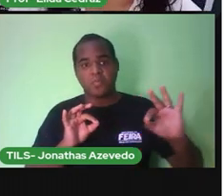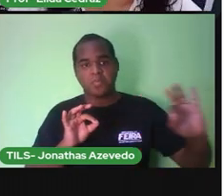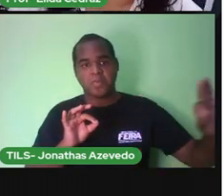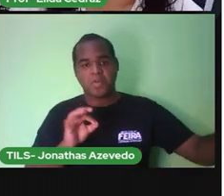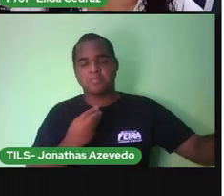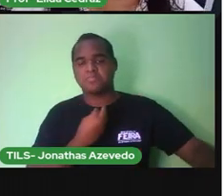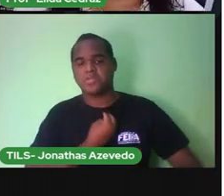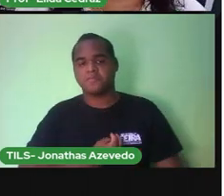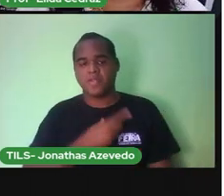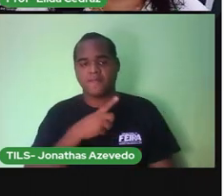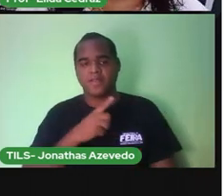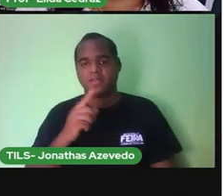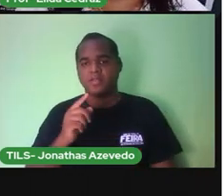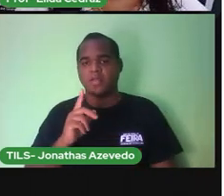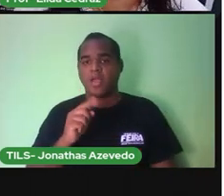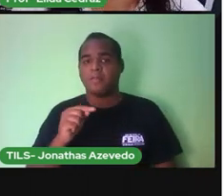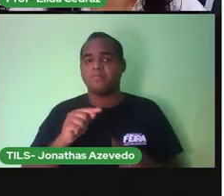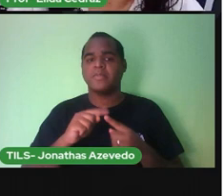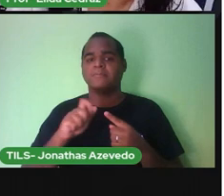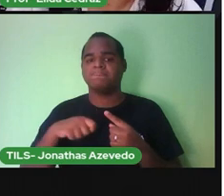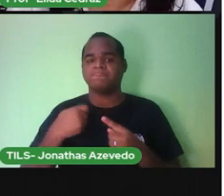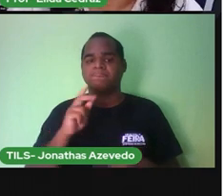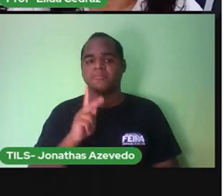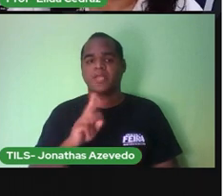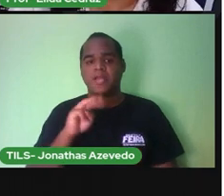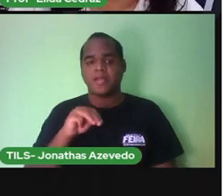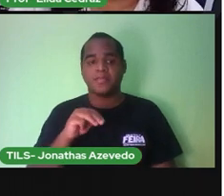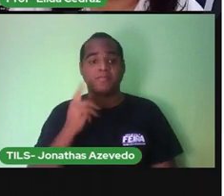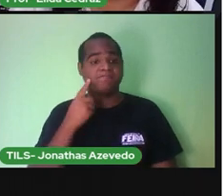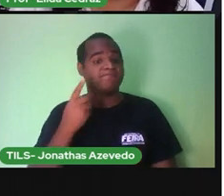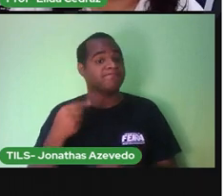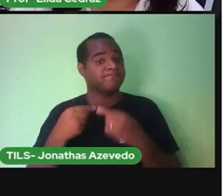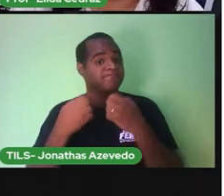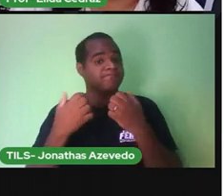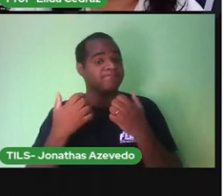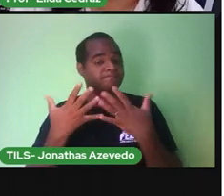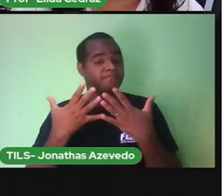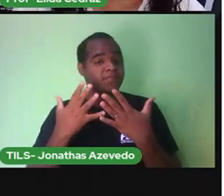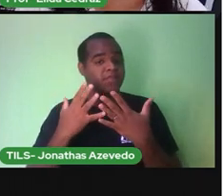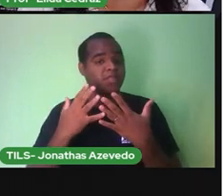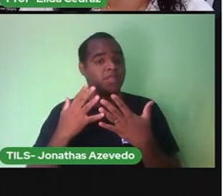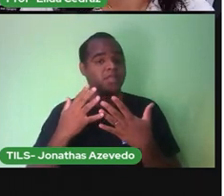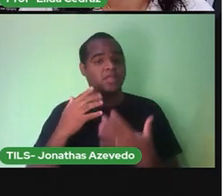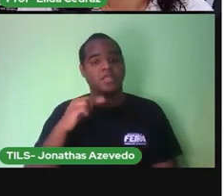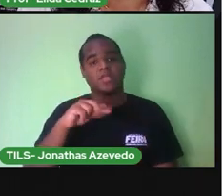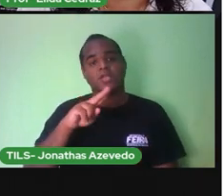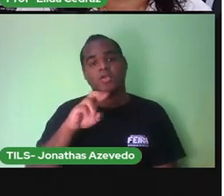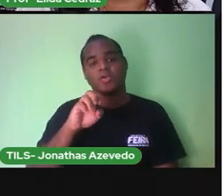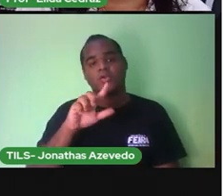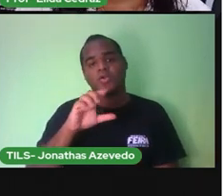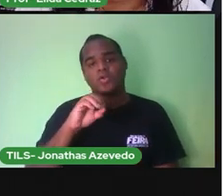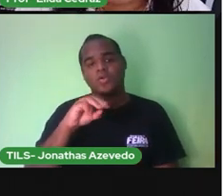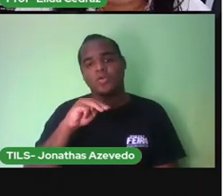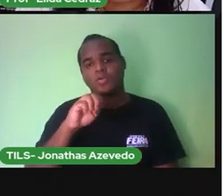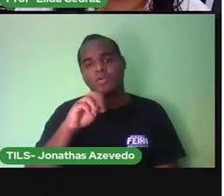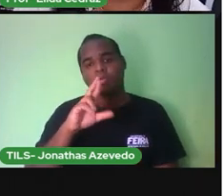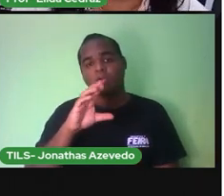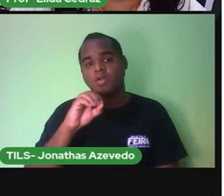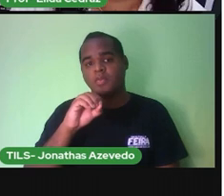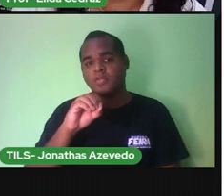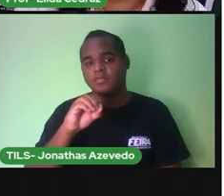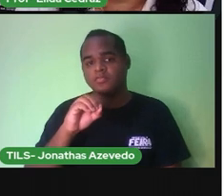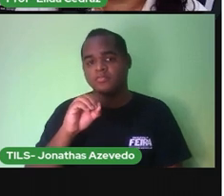Que a gente chama De quilômetro E as letrinhas Usadas Para identificar O quilômetro São as letrinhas K